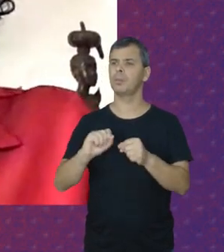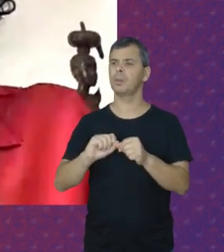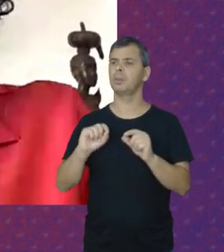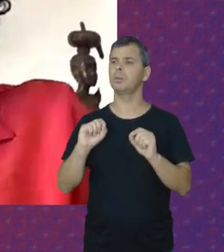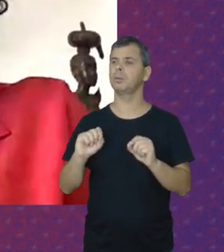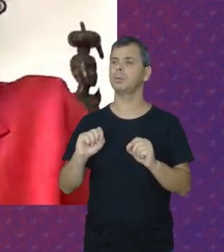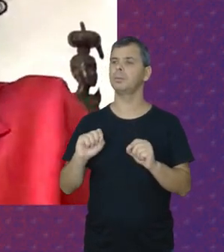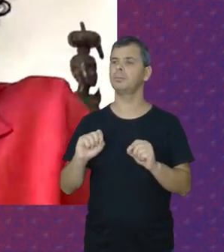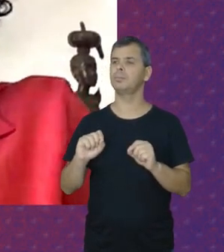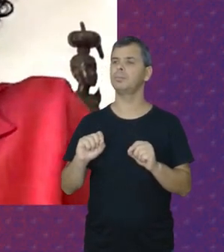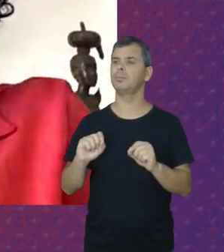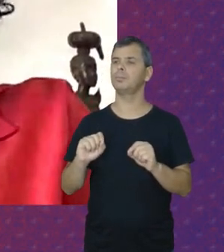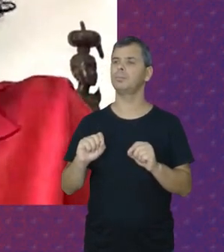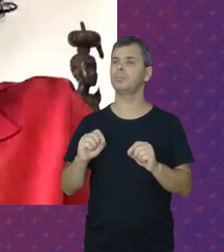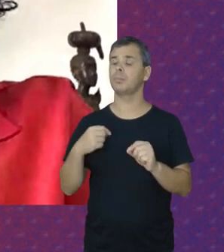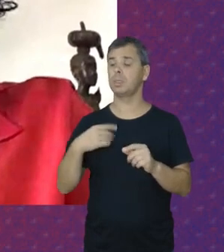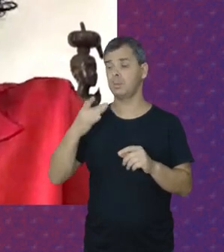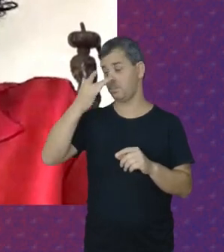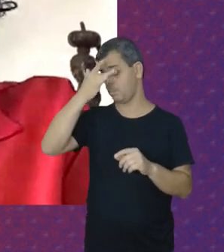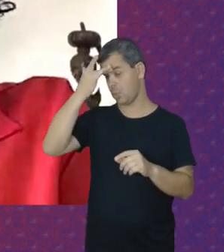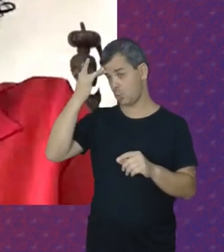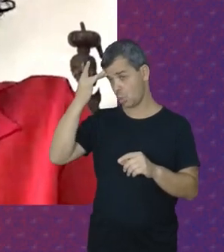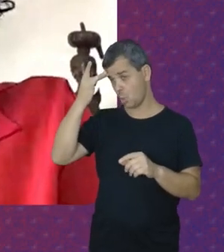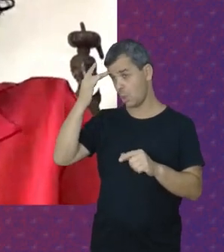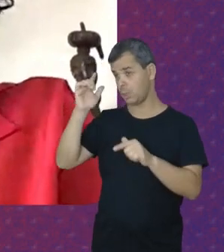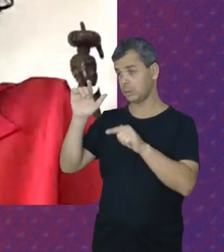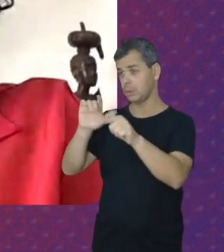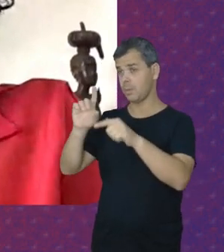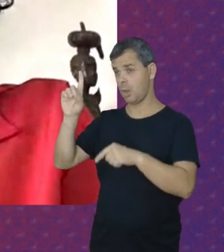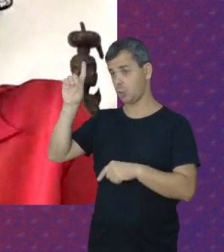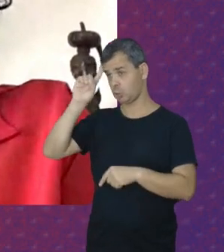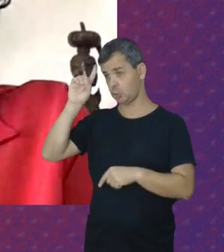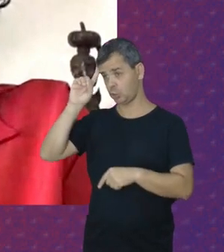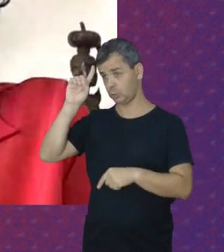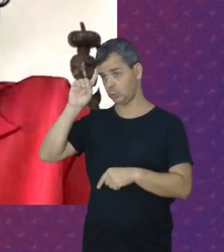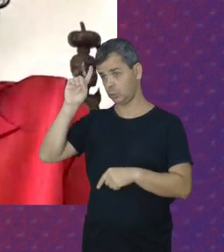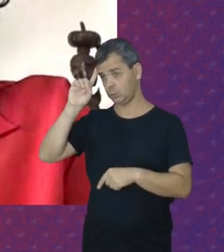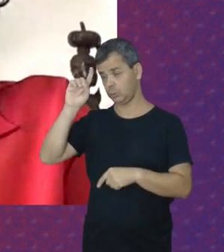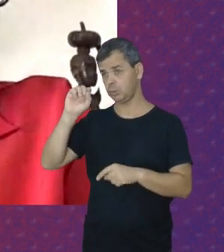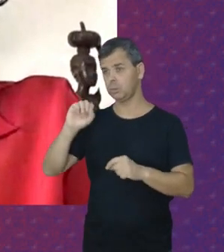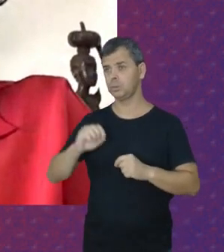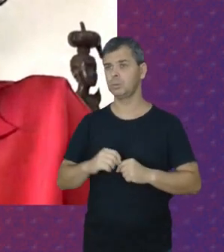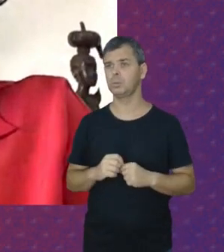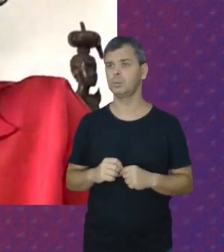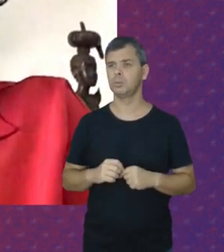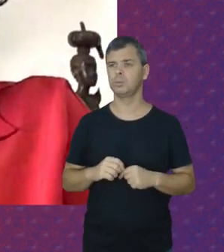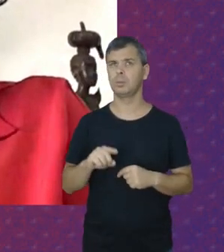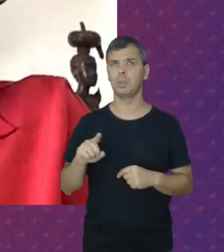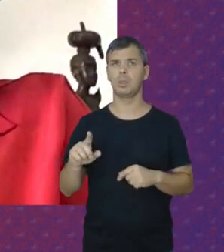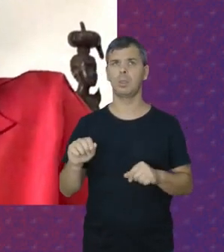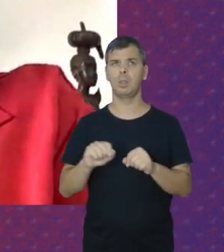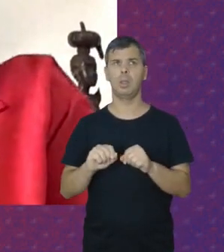As diaristas Esse é Um desafio Ainda Elas